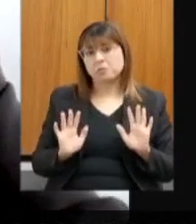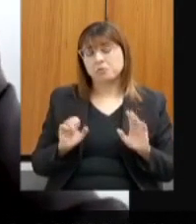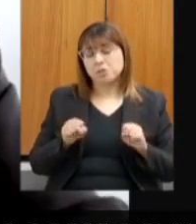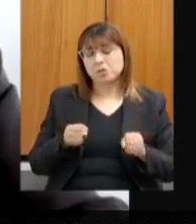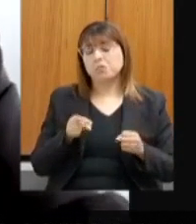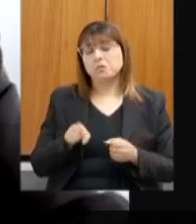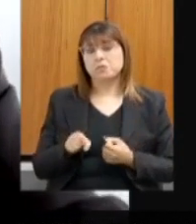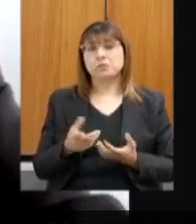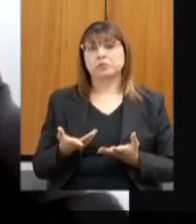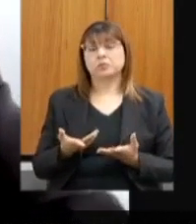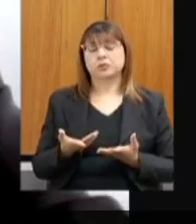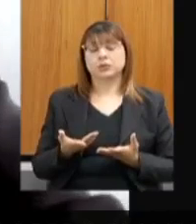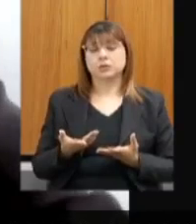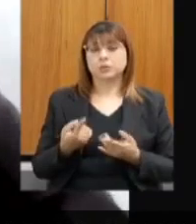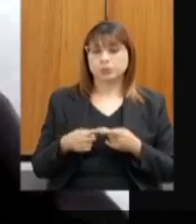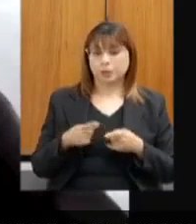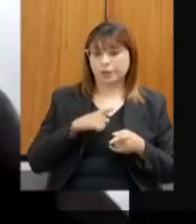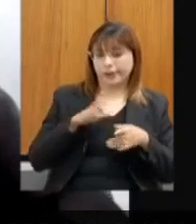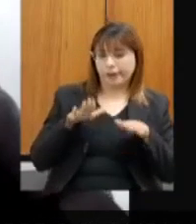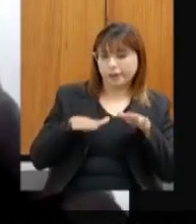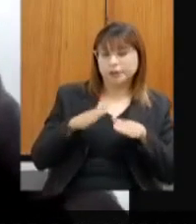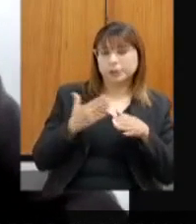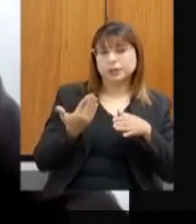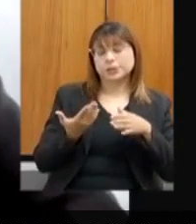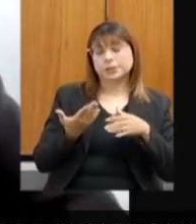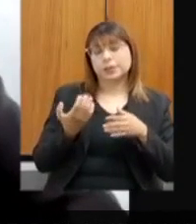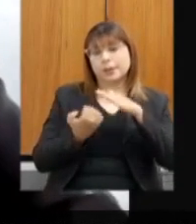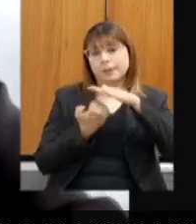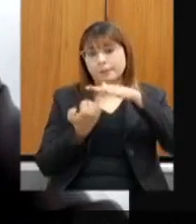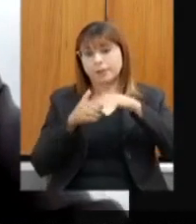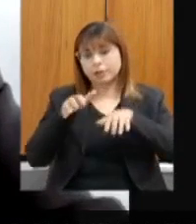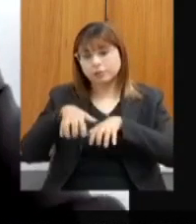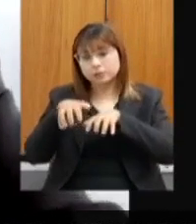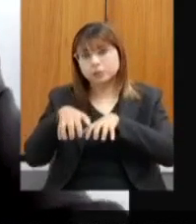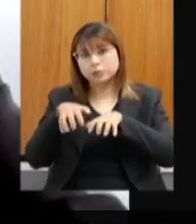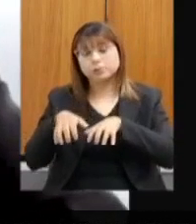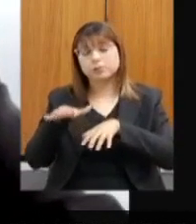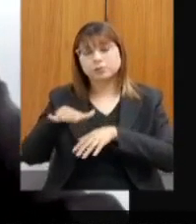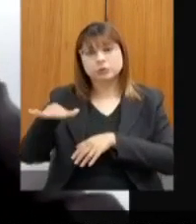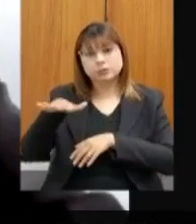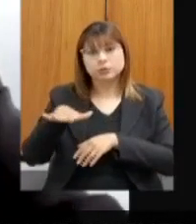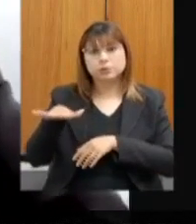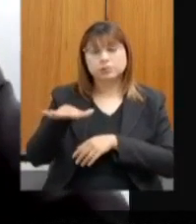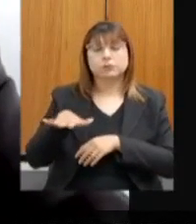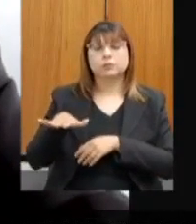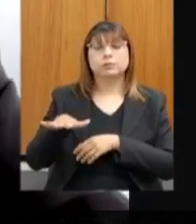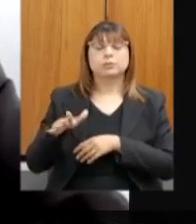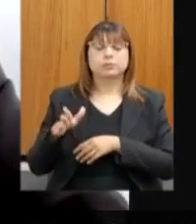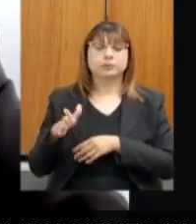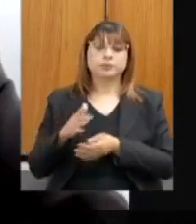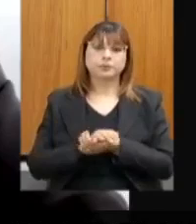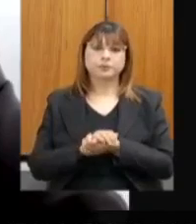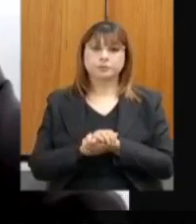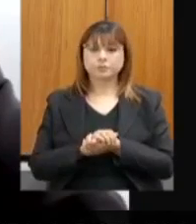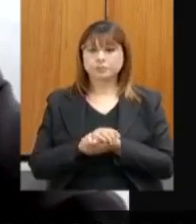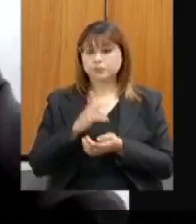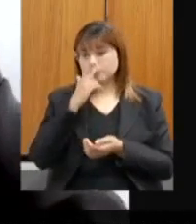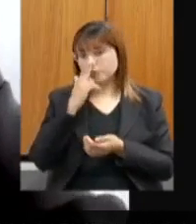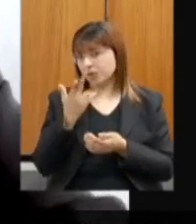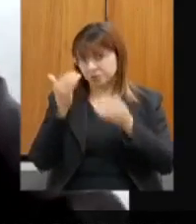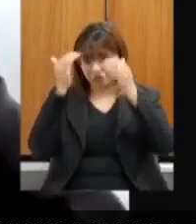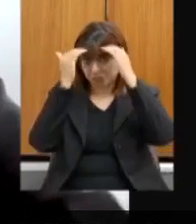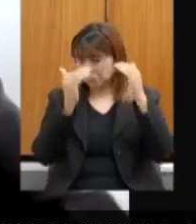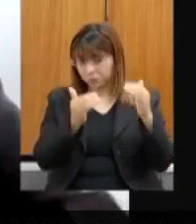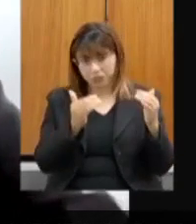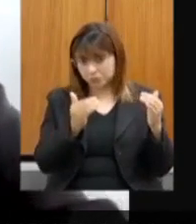existem empresas mesmo de mineração na região que fogem ao que foi planejado, devia ser